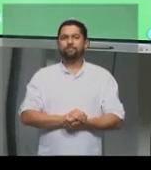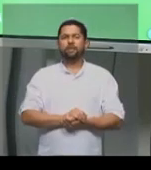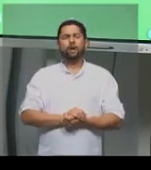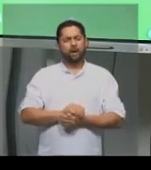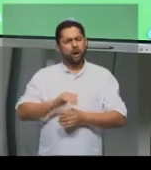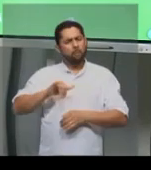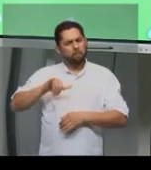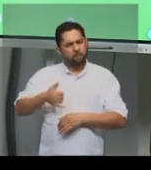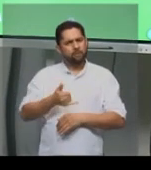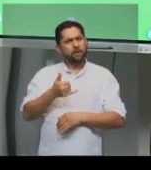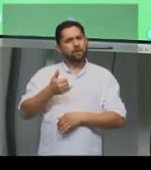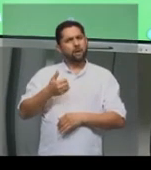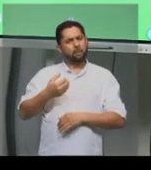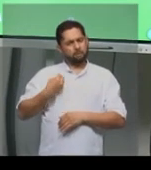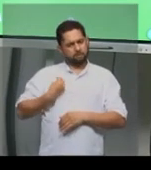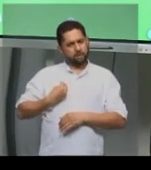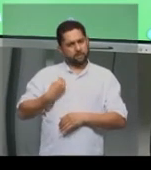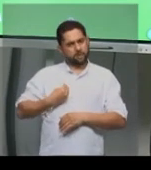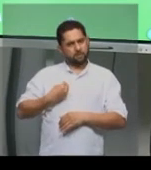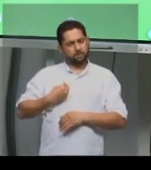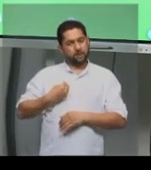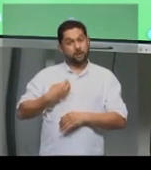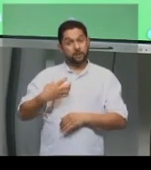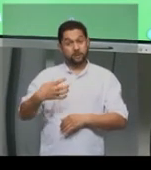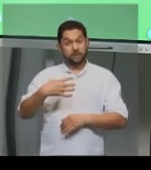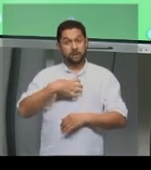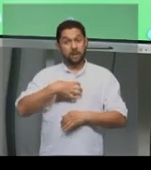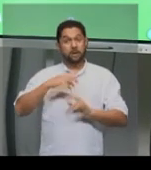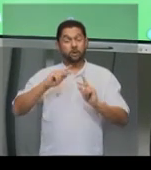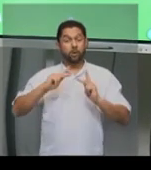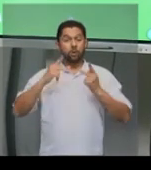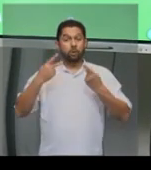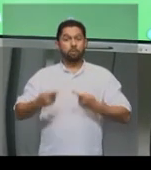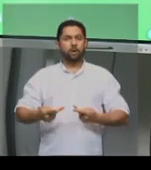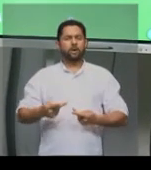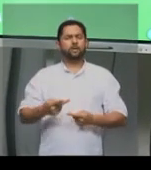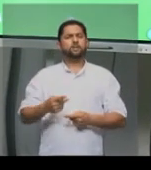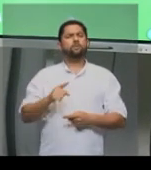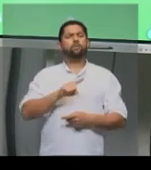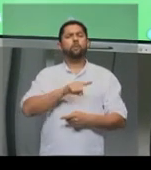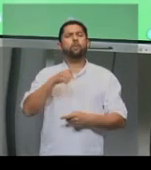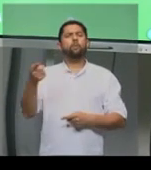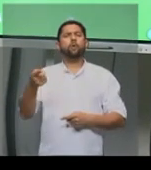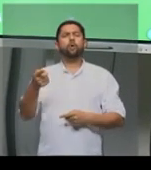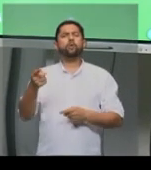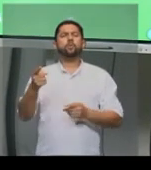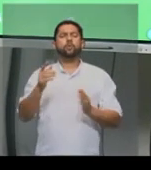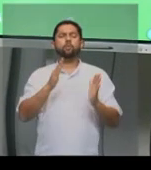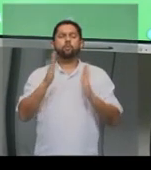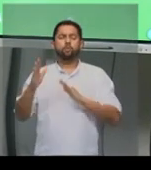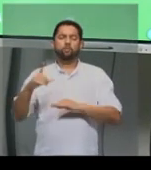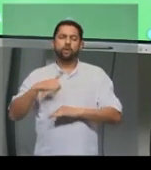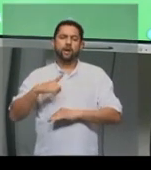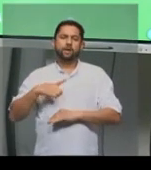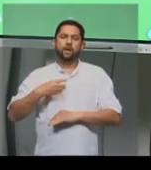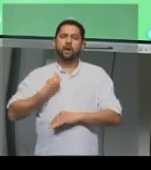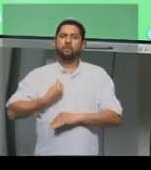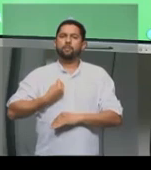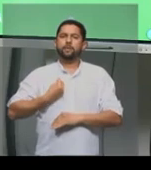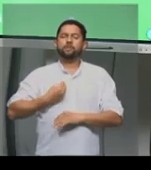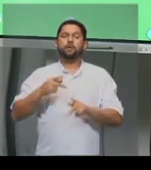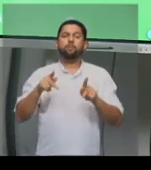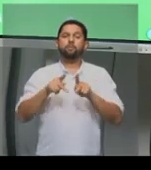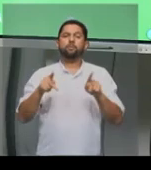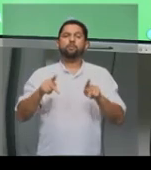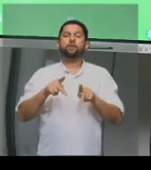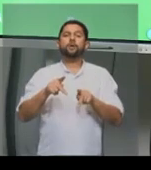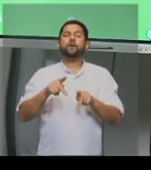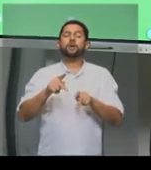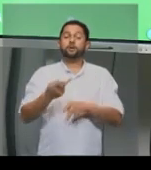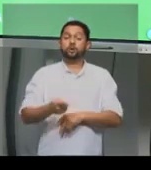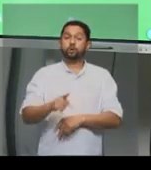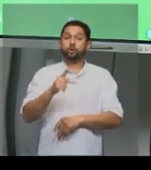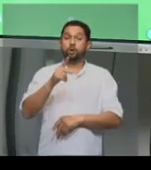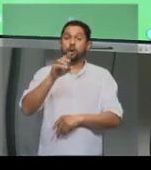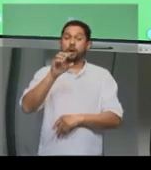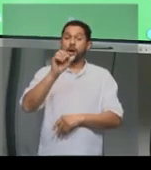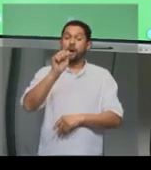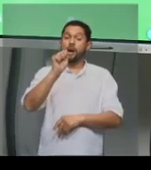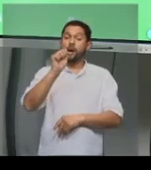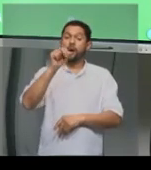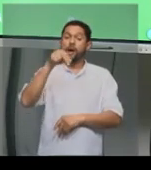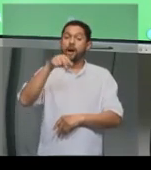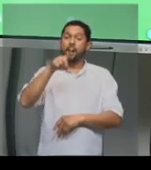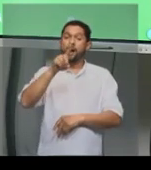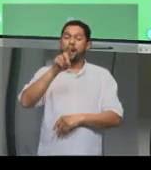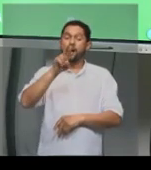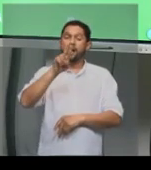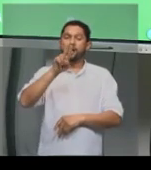participe do Tira Dúvidas de Ciências Humanas, que no próximo bloco contará com a participação da professora de História, André